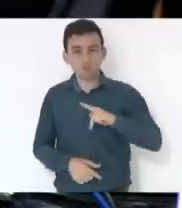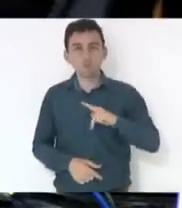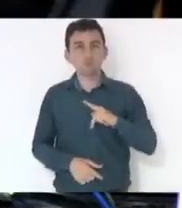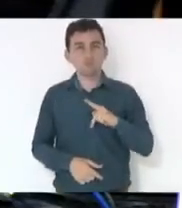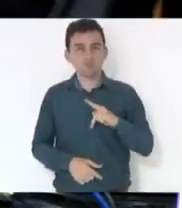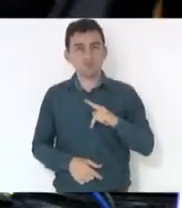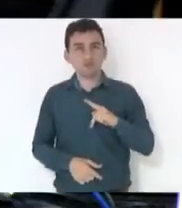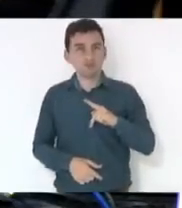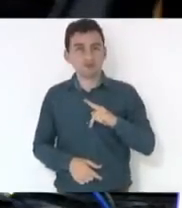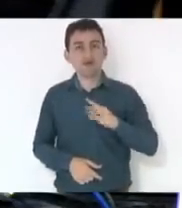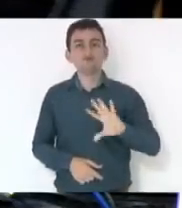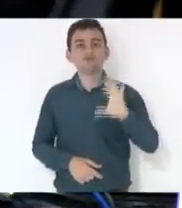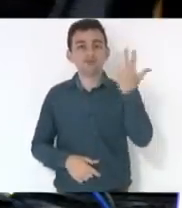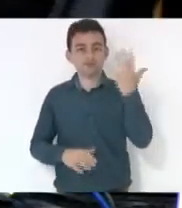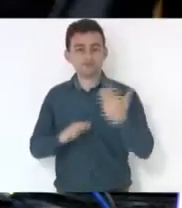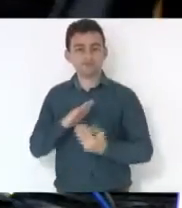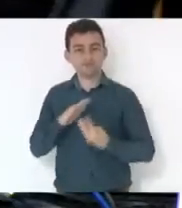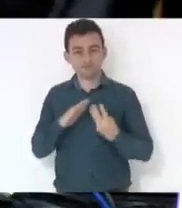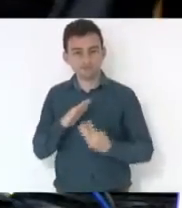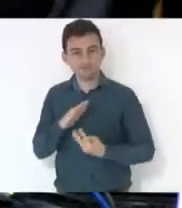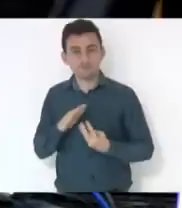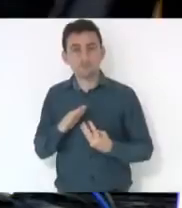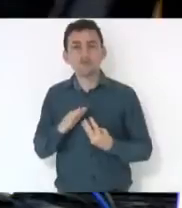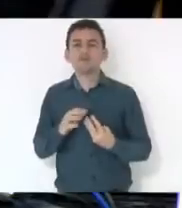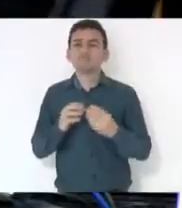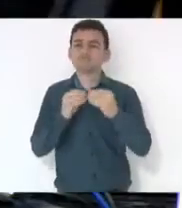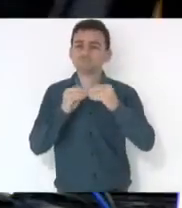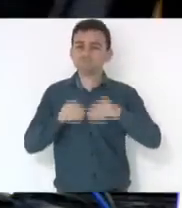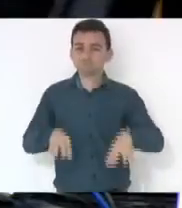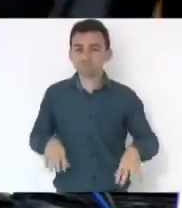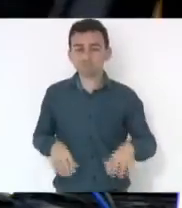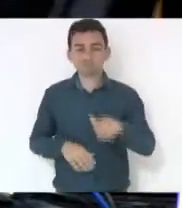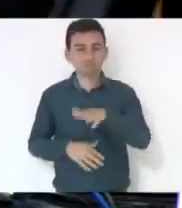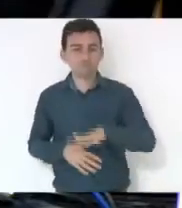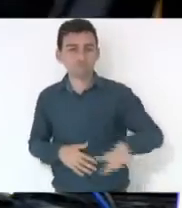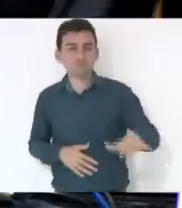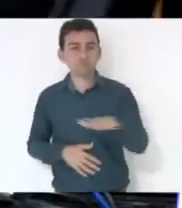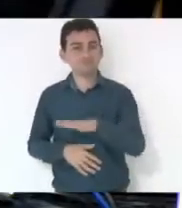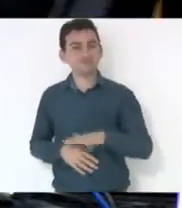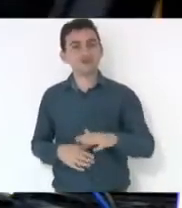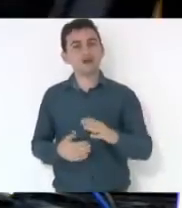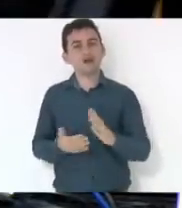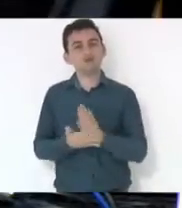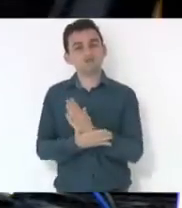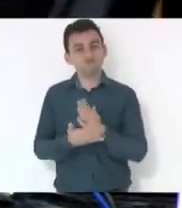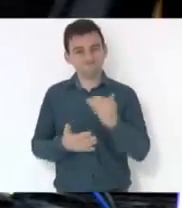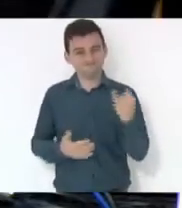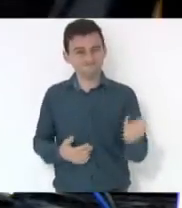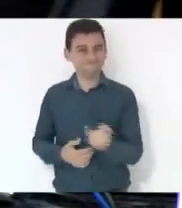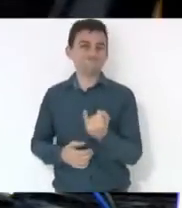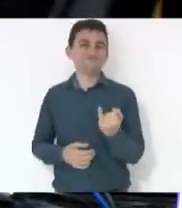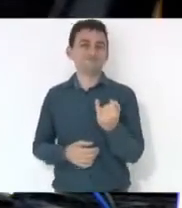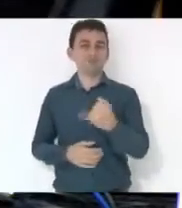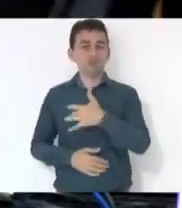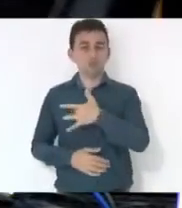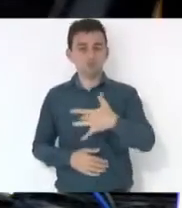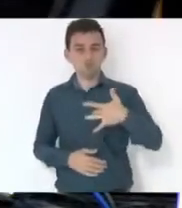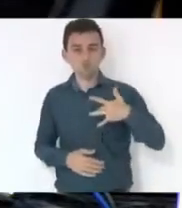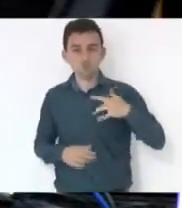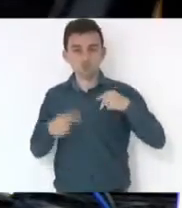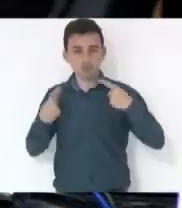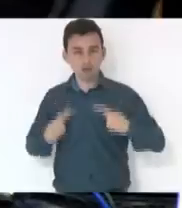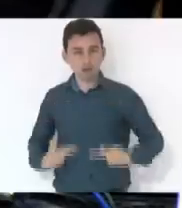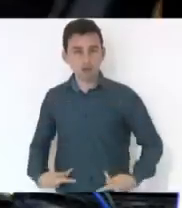se terceirizando e prejudica, prejudica setores que são vitais, inclusive, à saúde humana, questão da